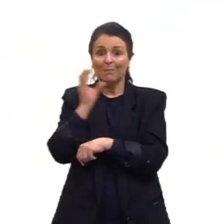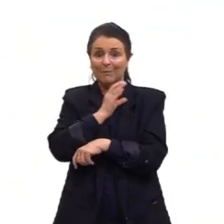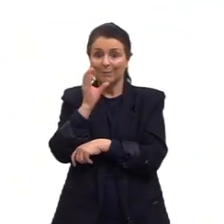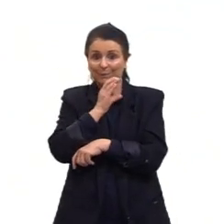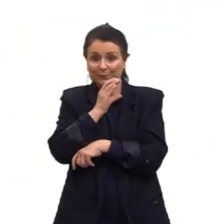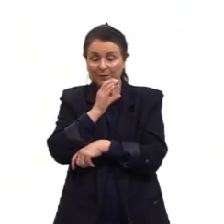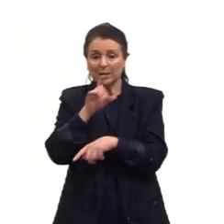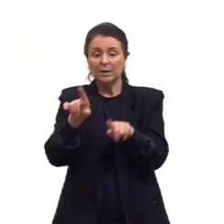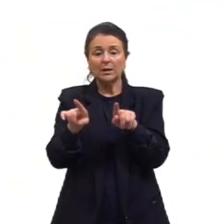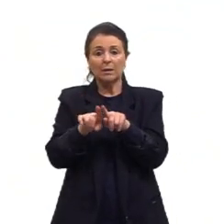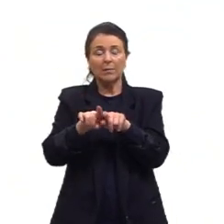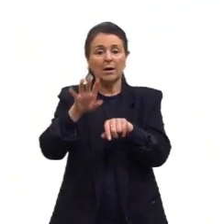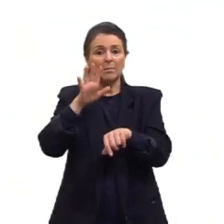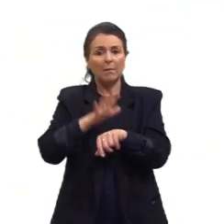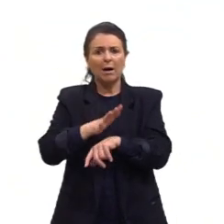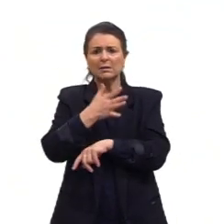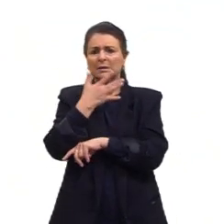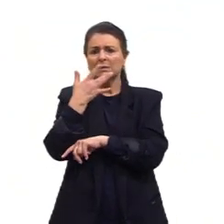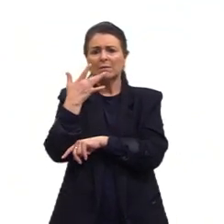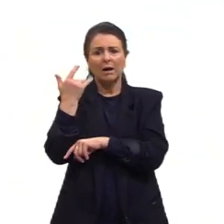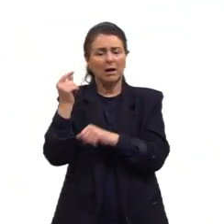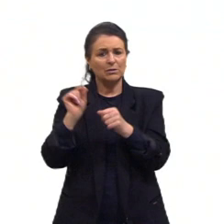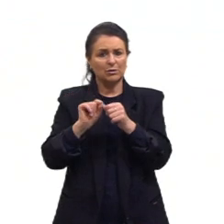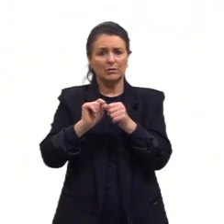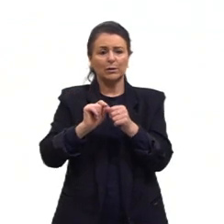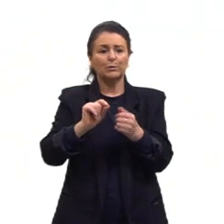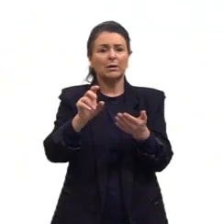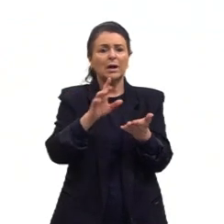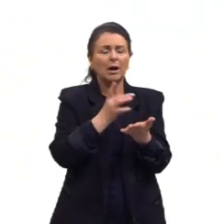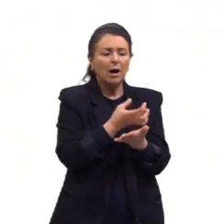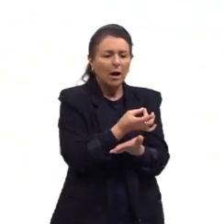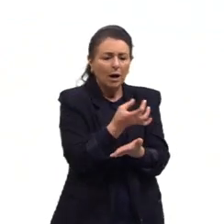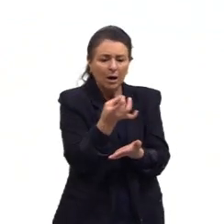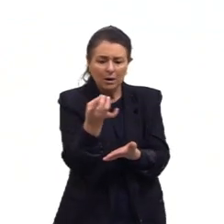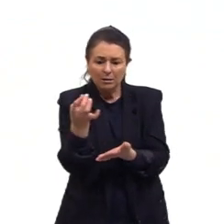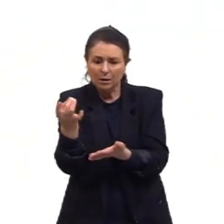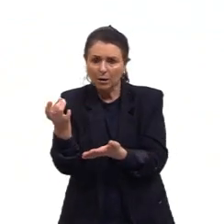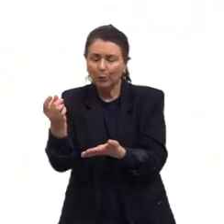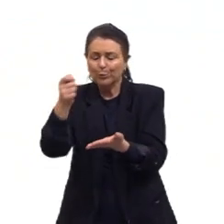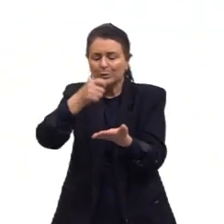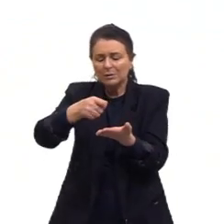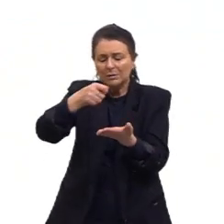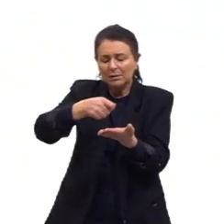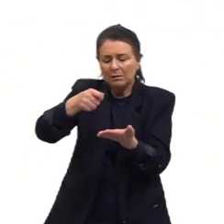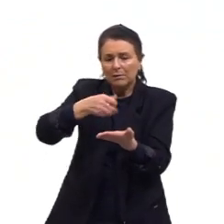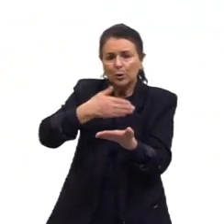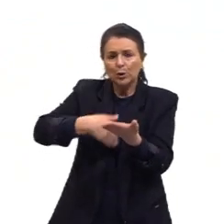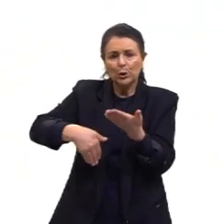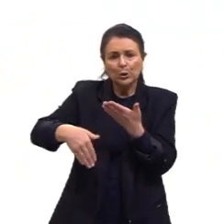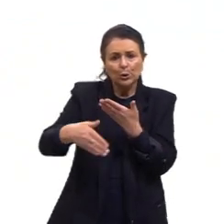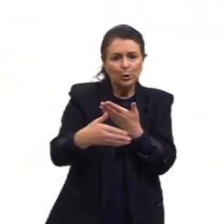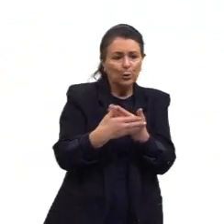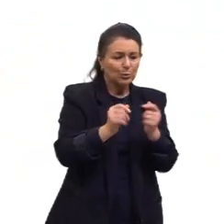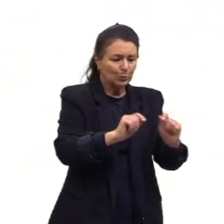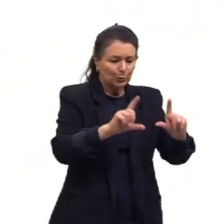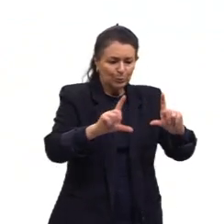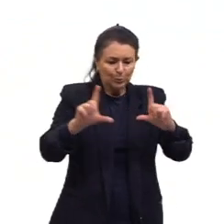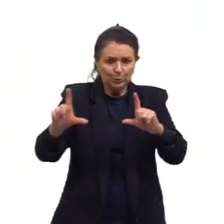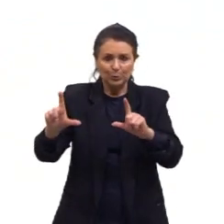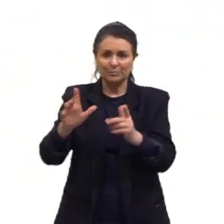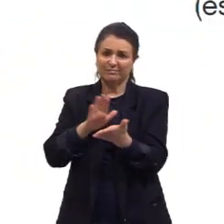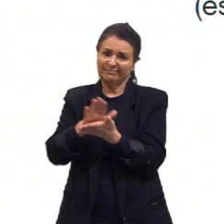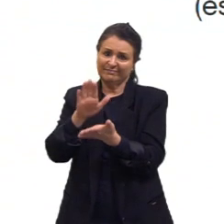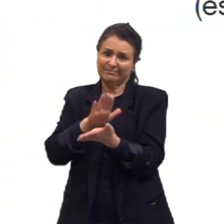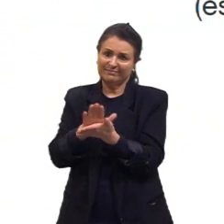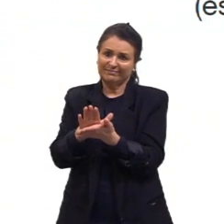e mais fácil do que imprimir manualmente, escrever todas as publicações.